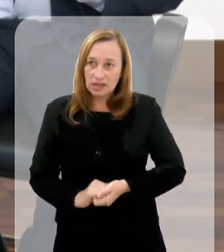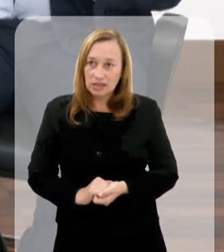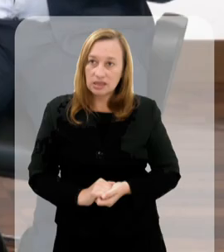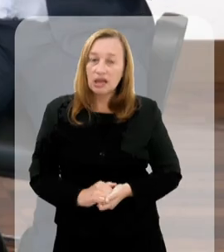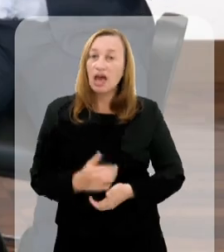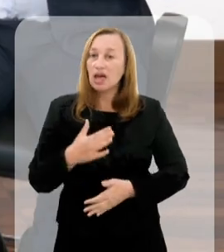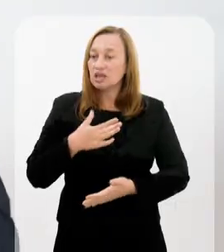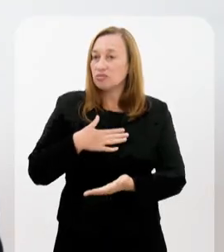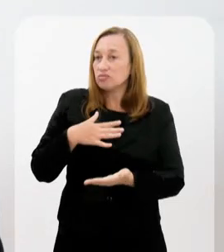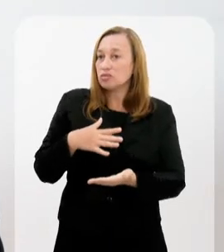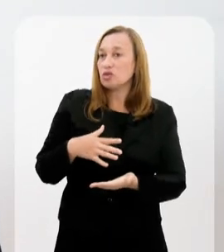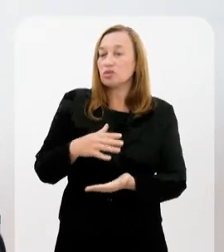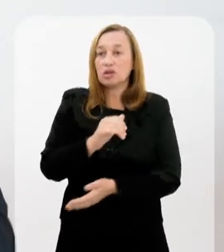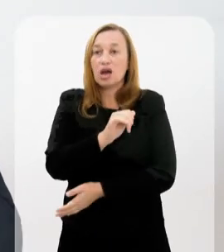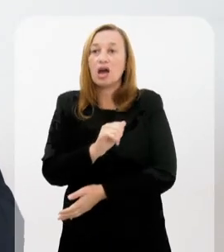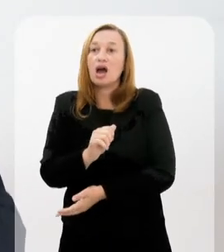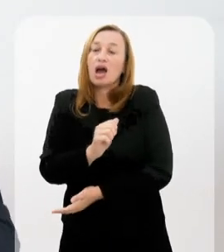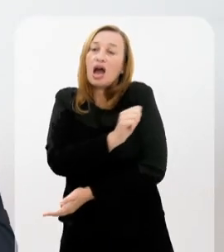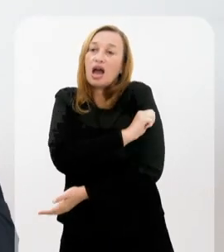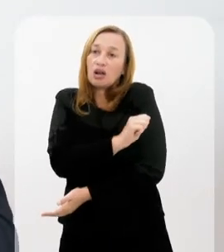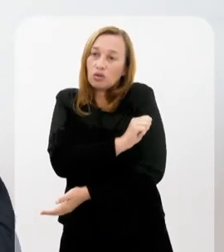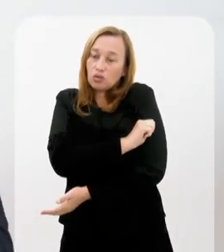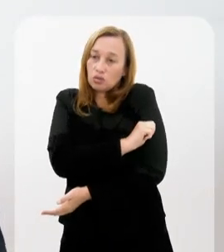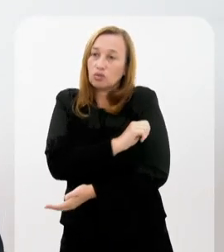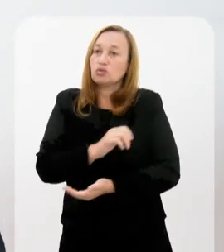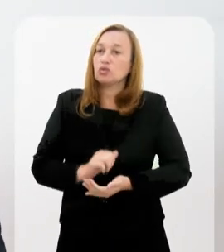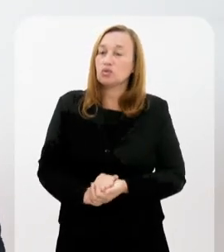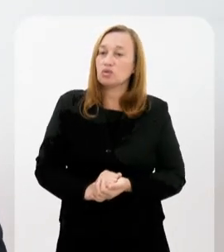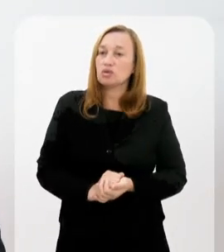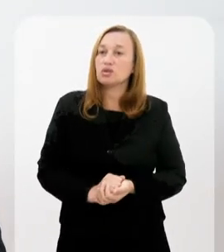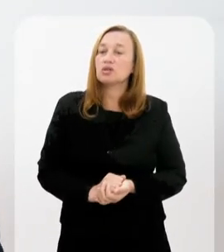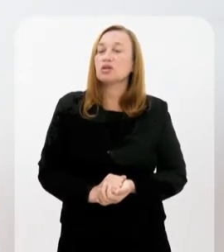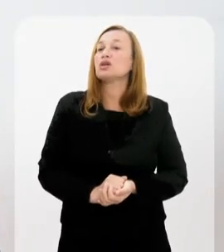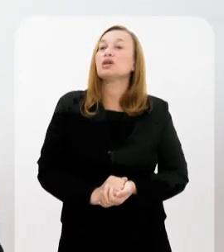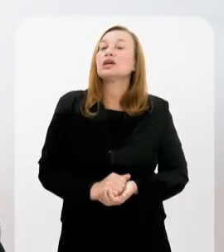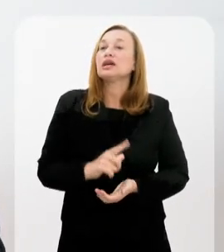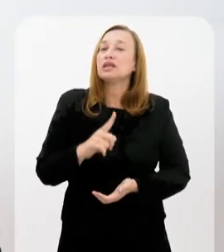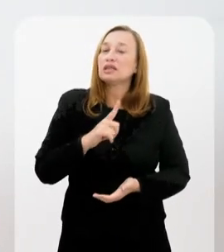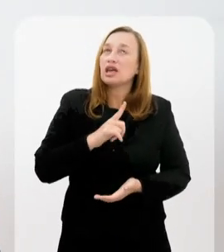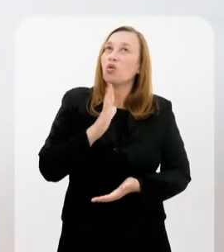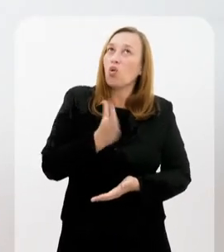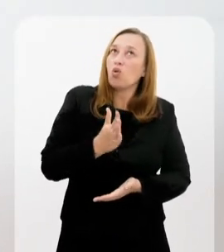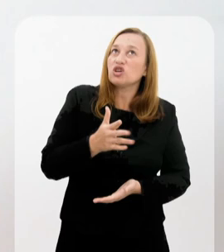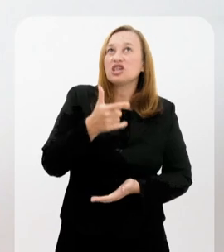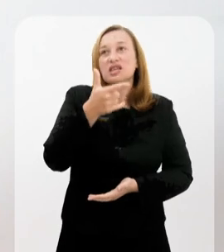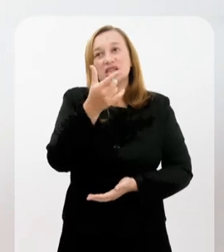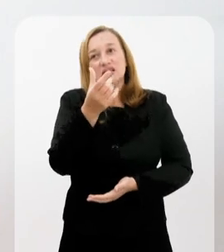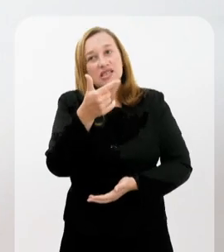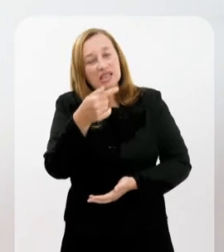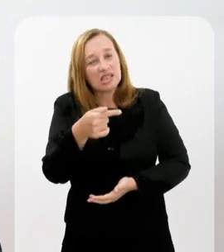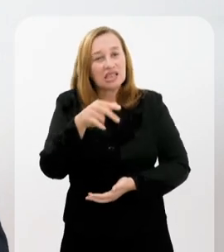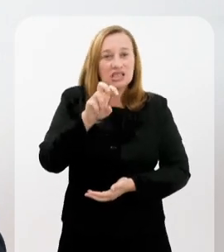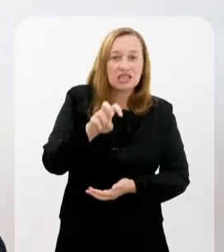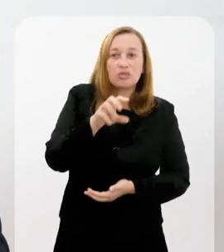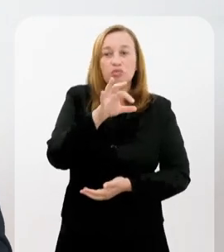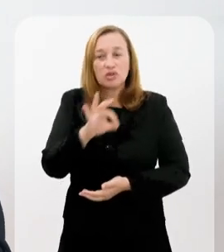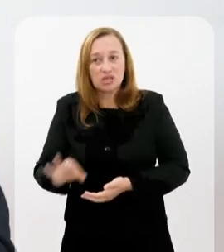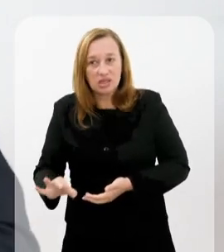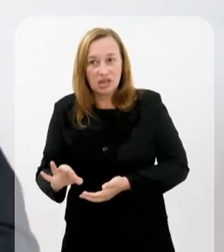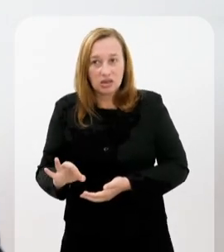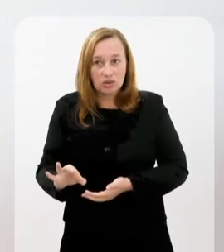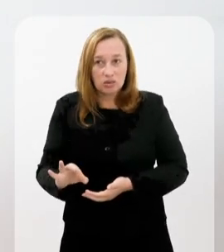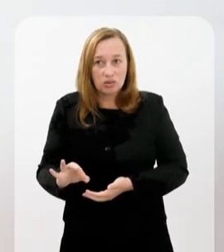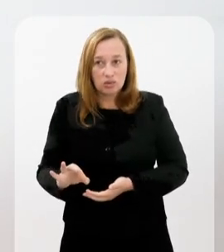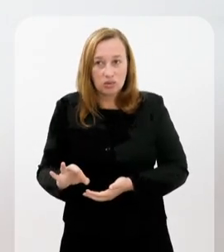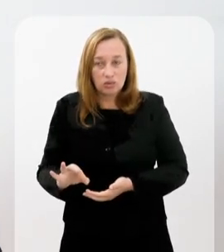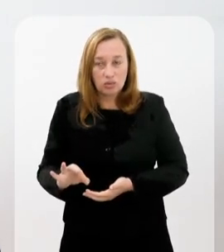diferença. As minhas matrículas, elas serão, no mínimo, 50%. Hoje, a gente tem em torno de 65% das minhas matrículas